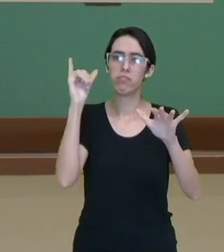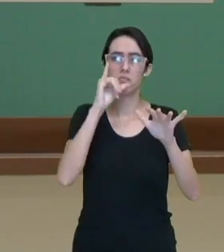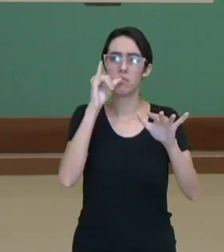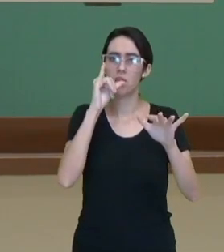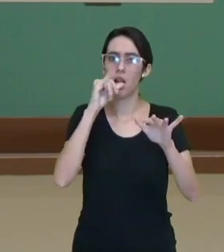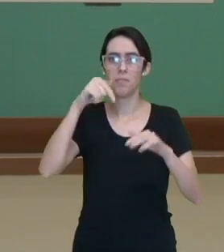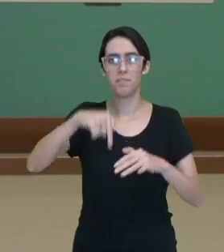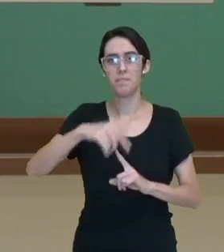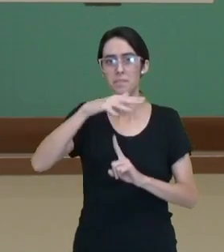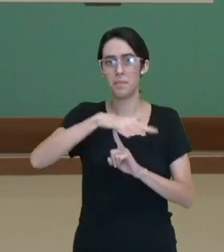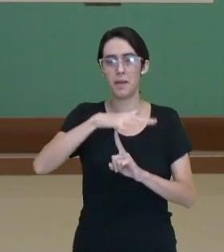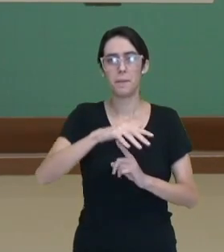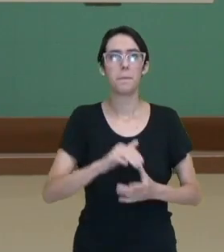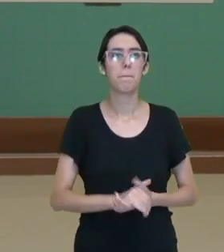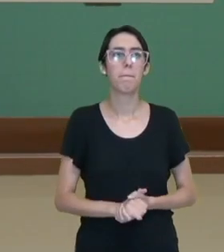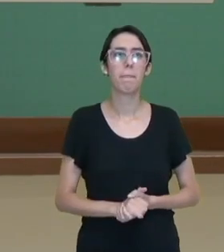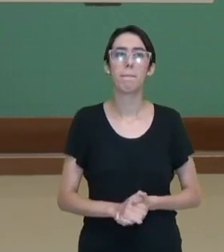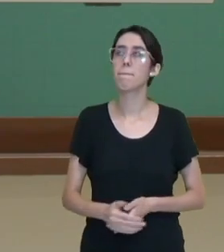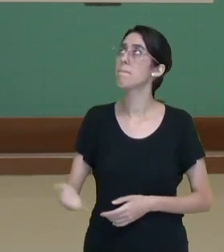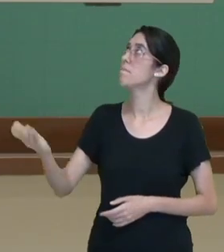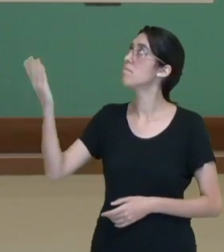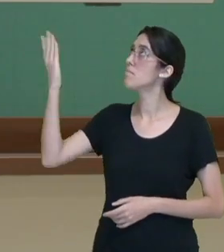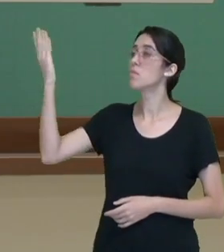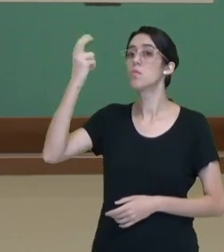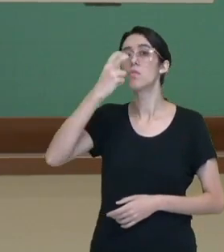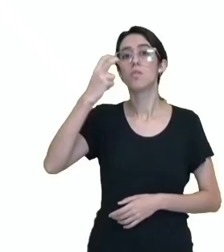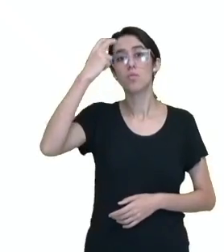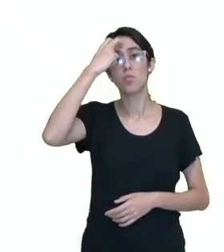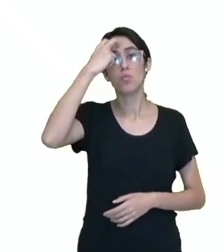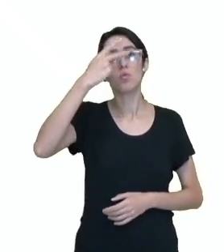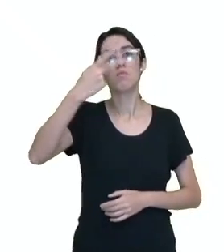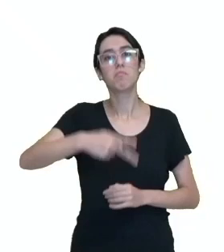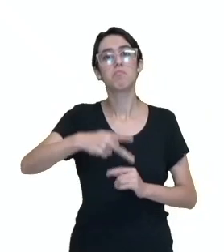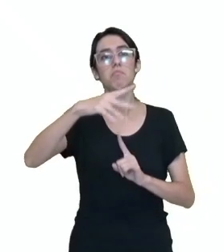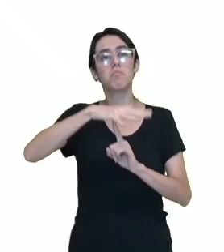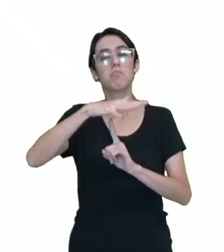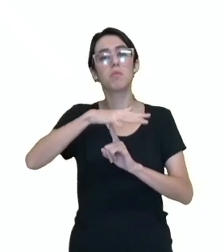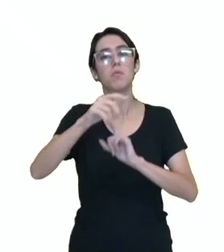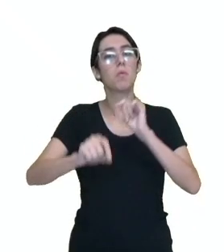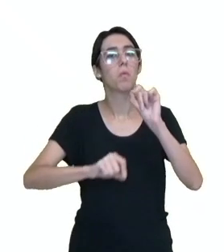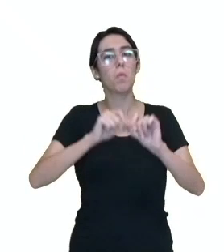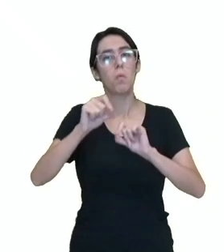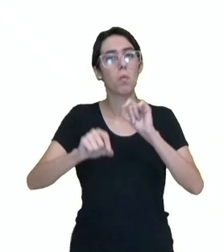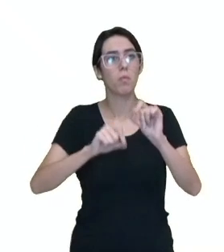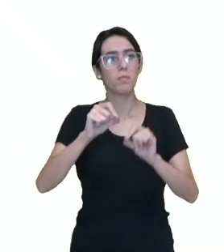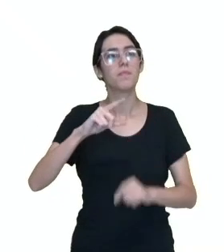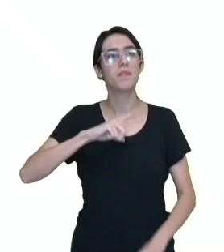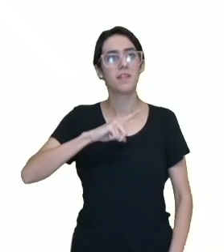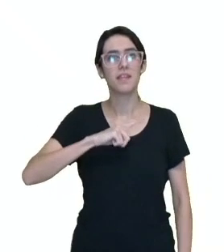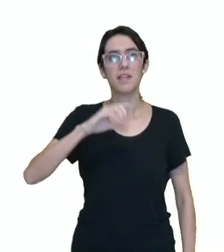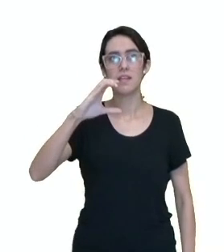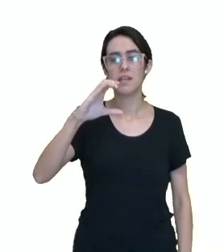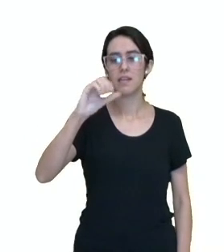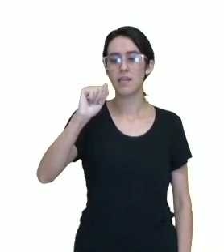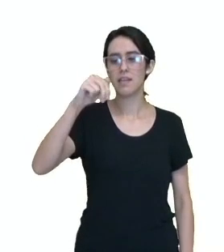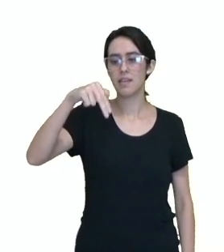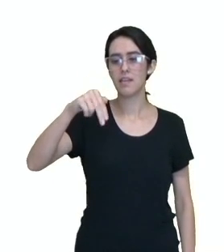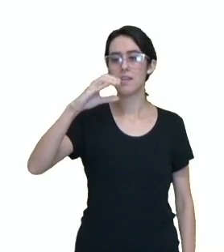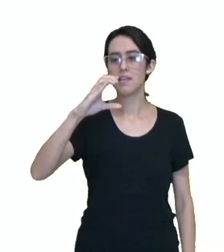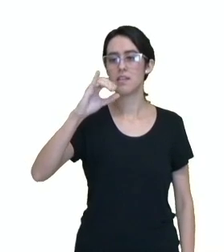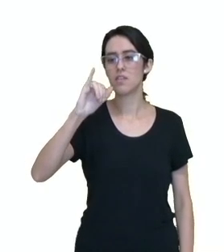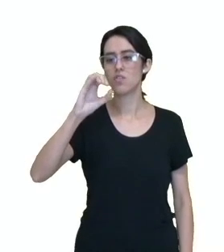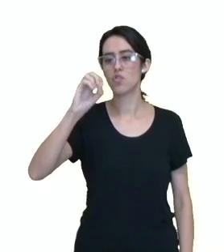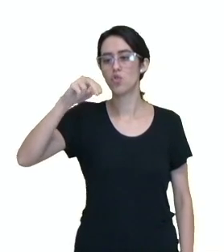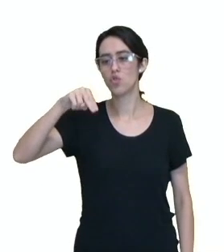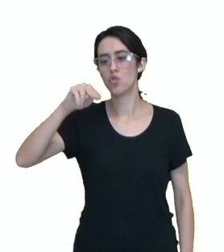italianos, né? Aqui, um pouco da cultura paranaense, dentro do nosso cancioneiro paranaense, uma das músicas que